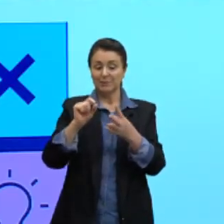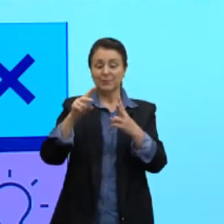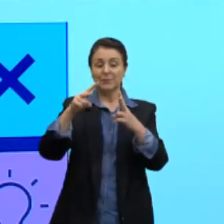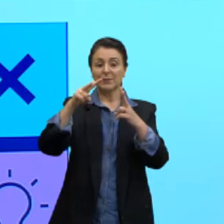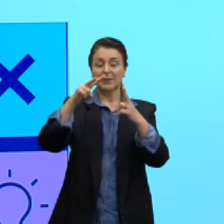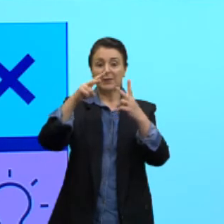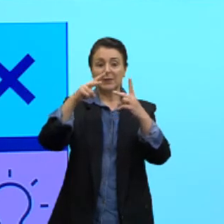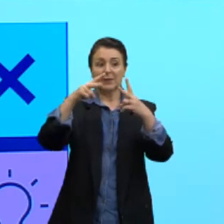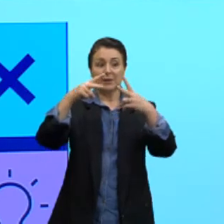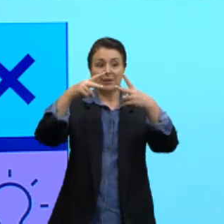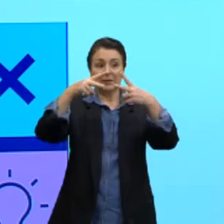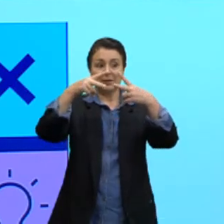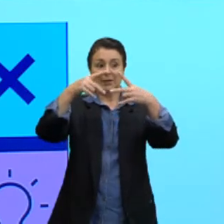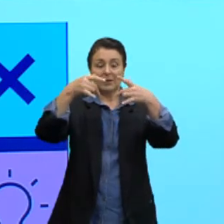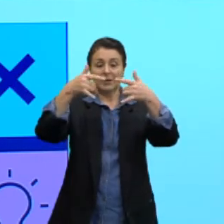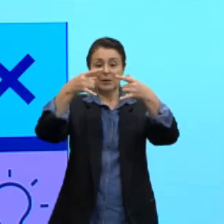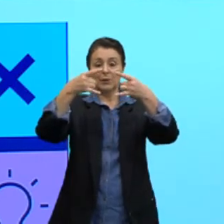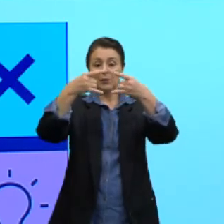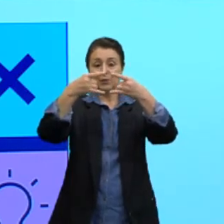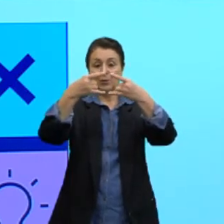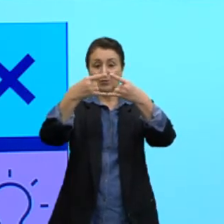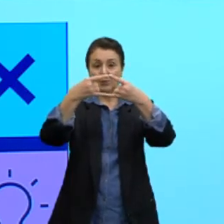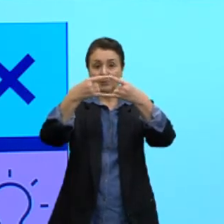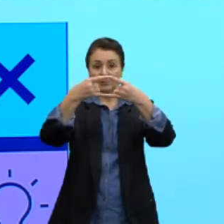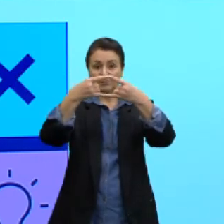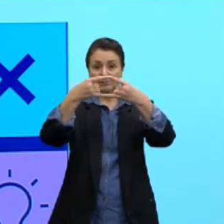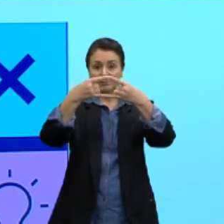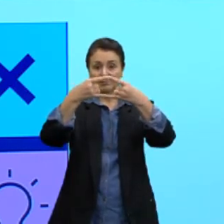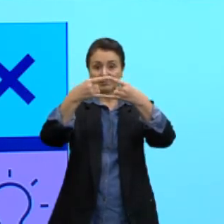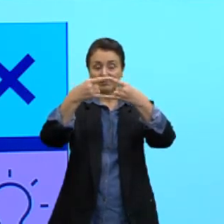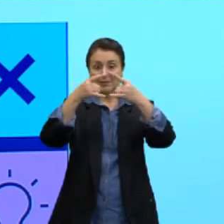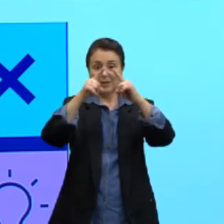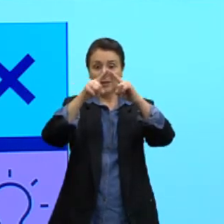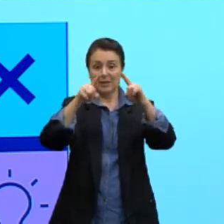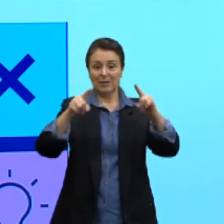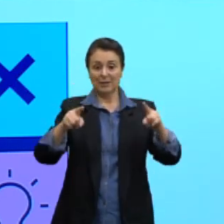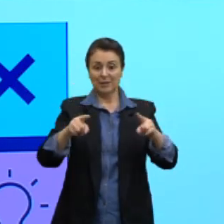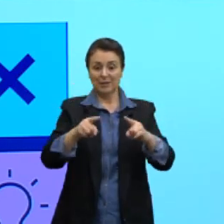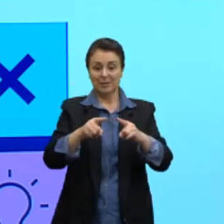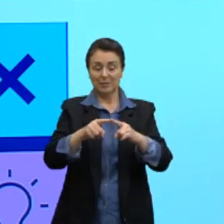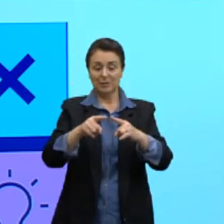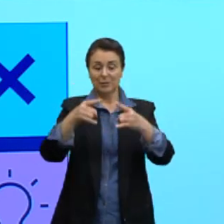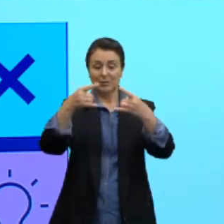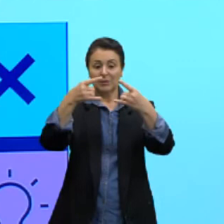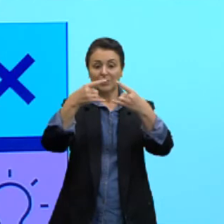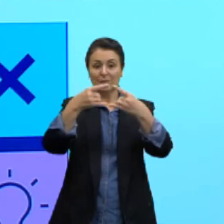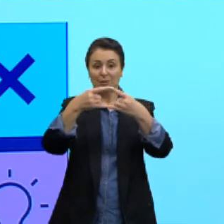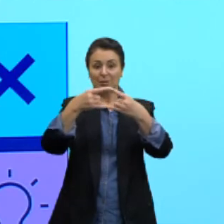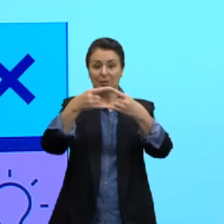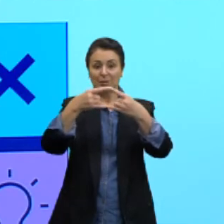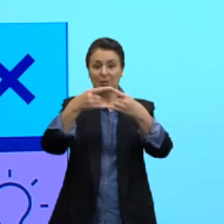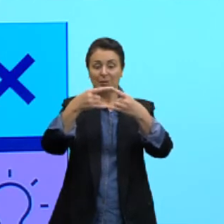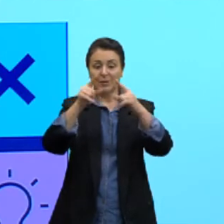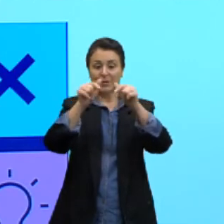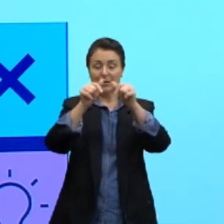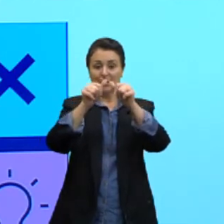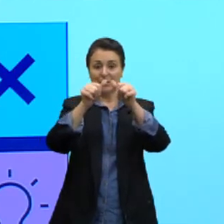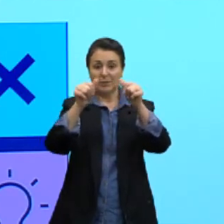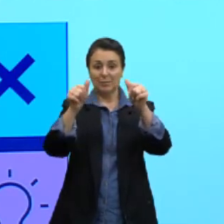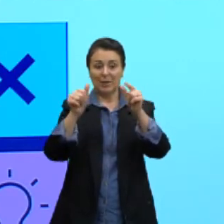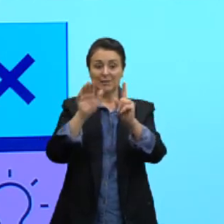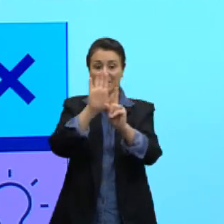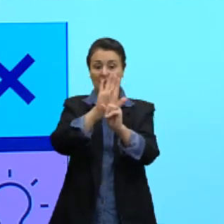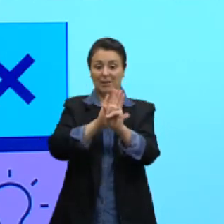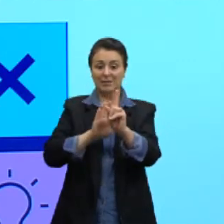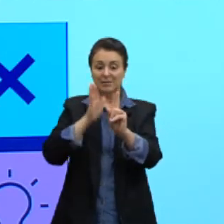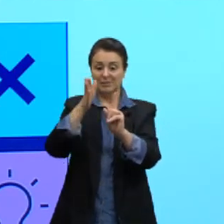pentágono na sua base, logo, a pirâmide é pentagonal. Mas, as figuras das faces